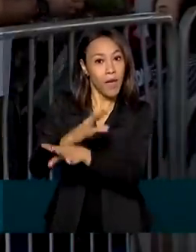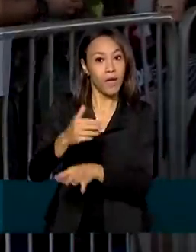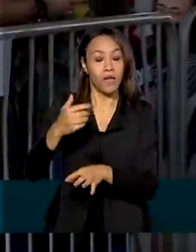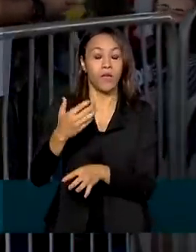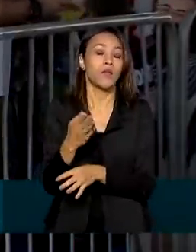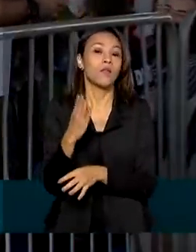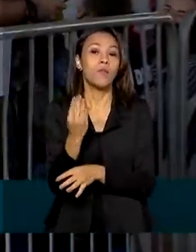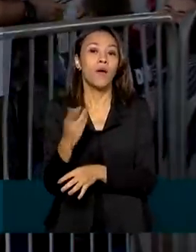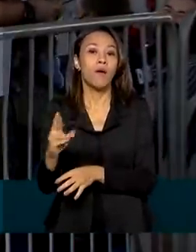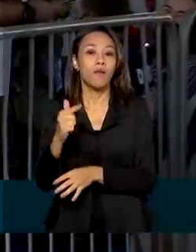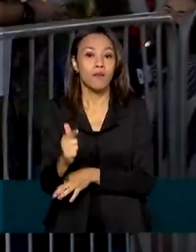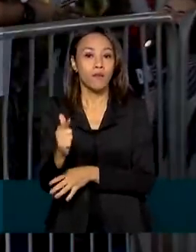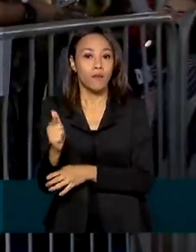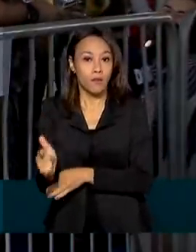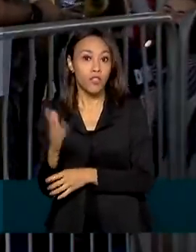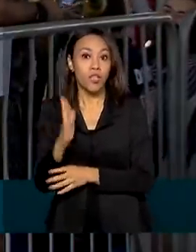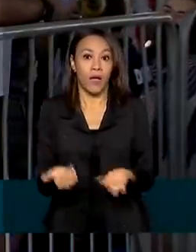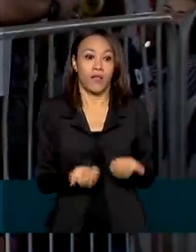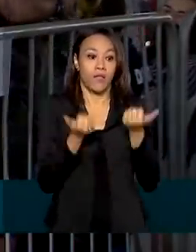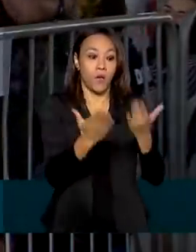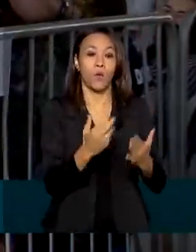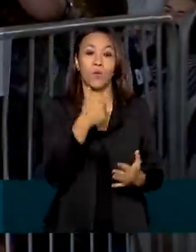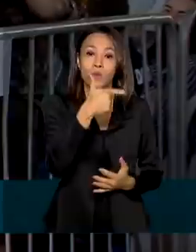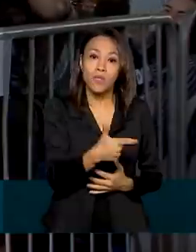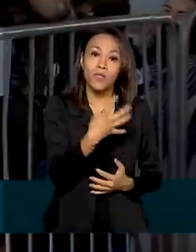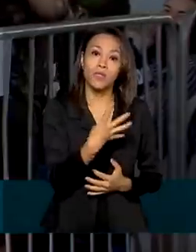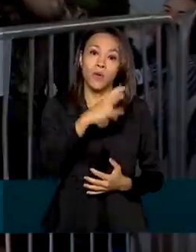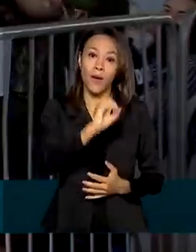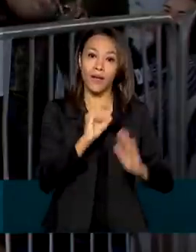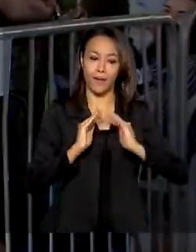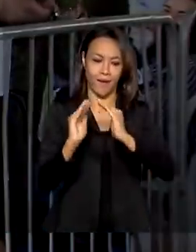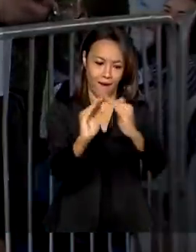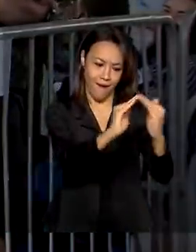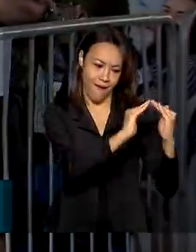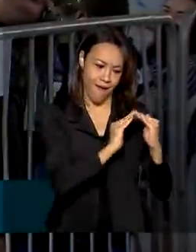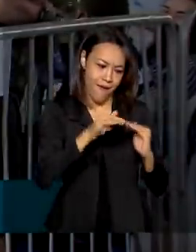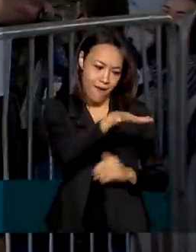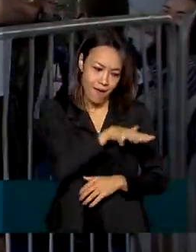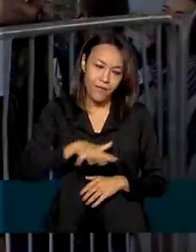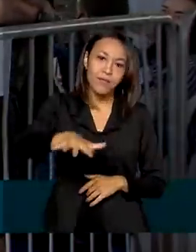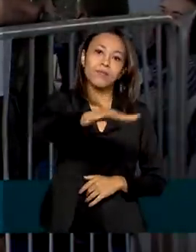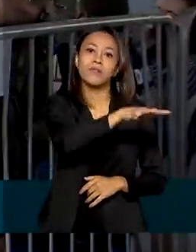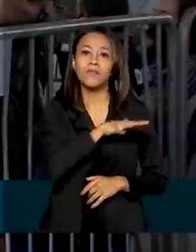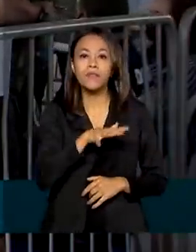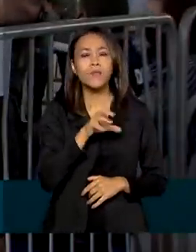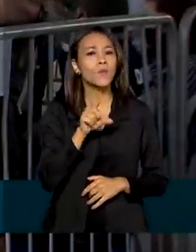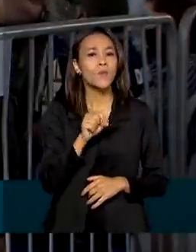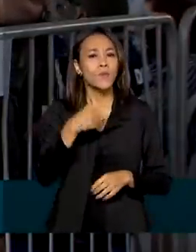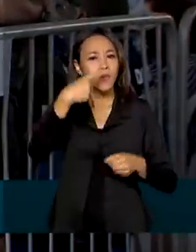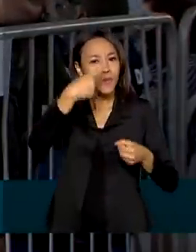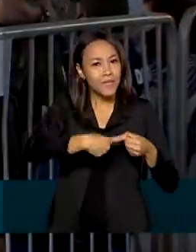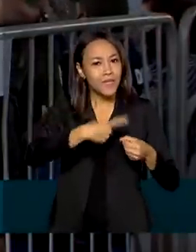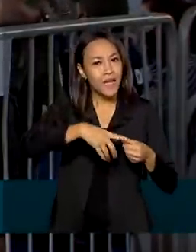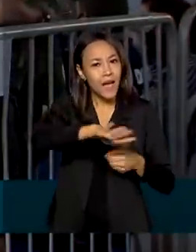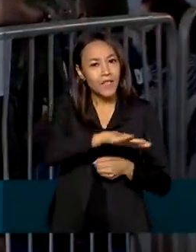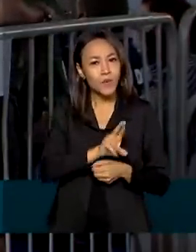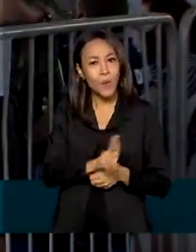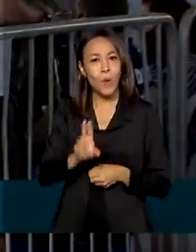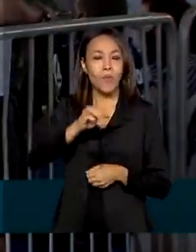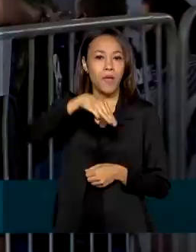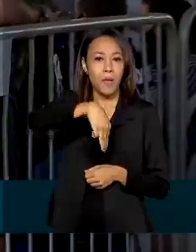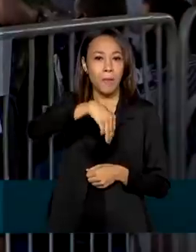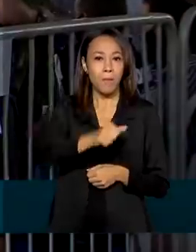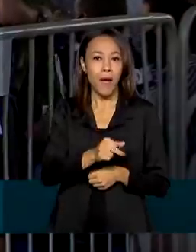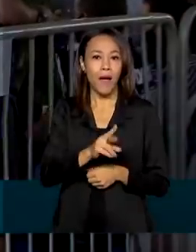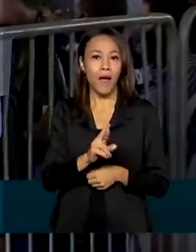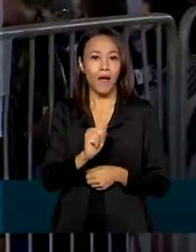Bolsonaro entregou 240 unidades habitacionais do residencial Vinícius de Moraes, que fica em Maranguape, cidade a